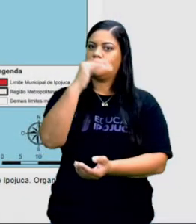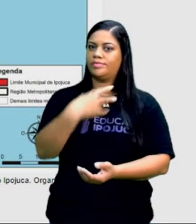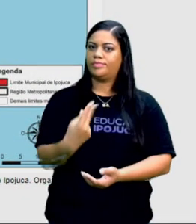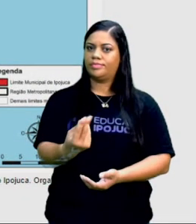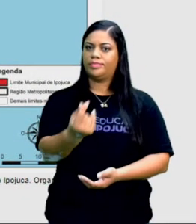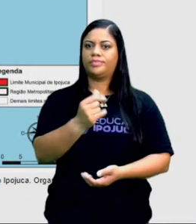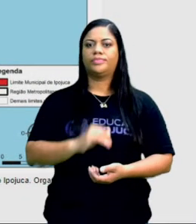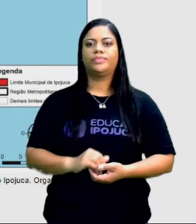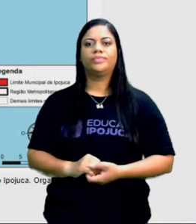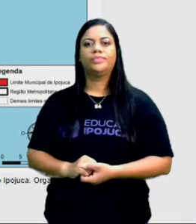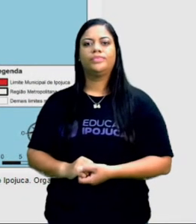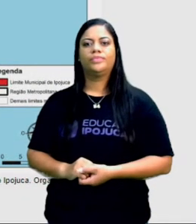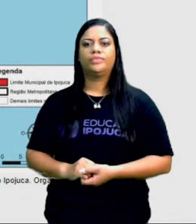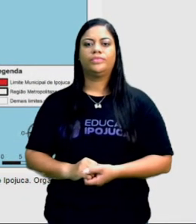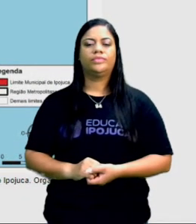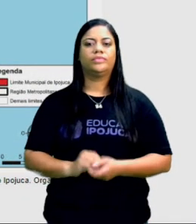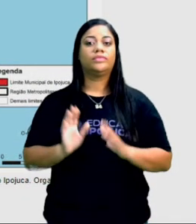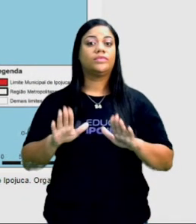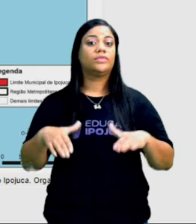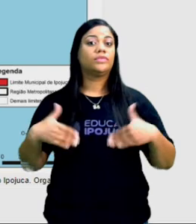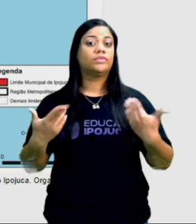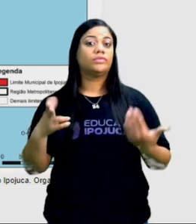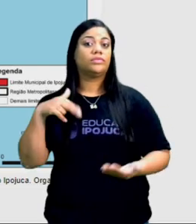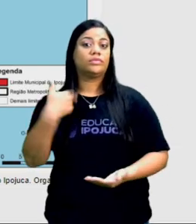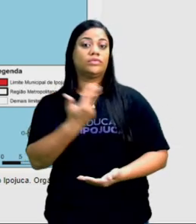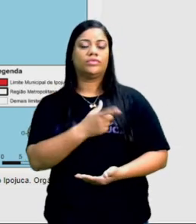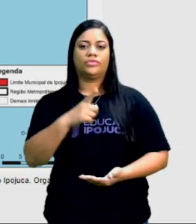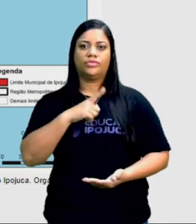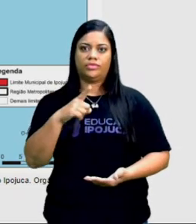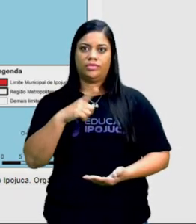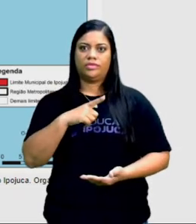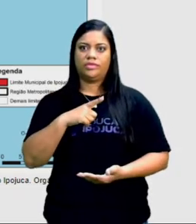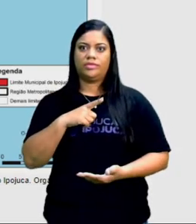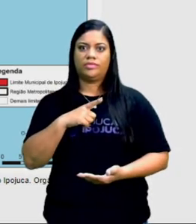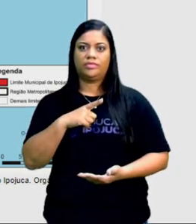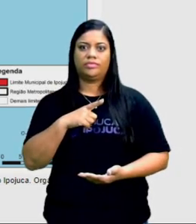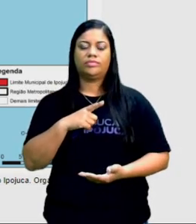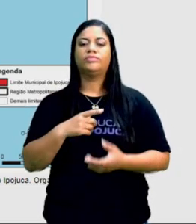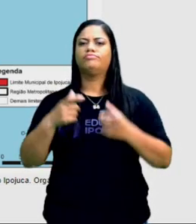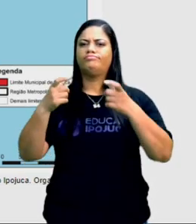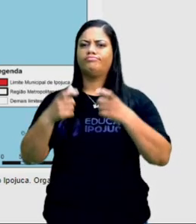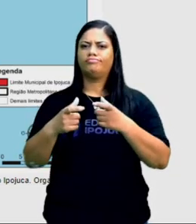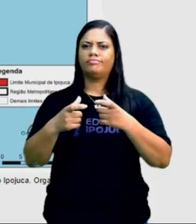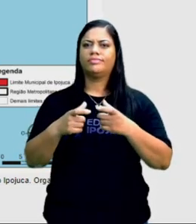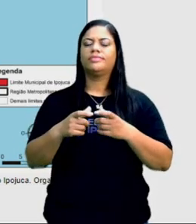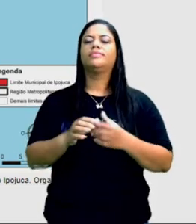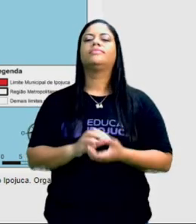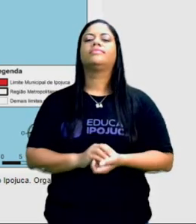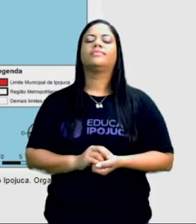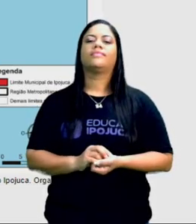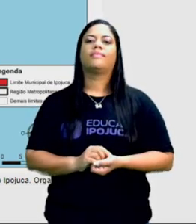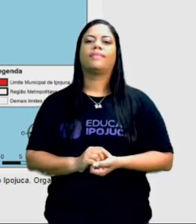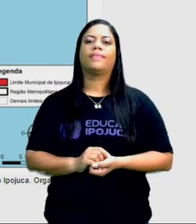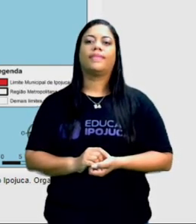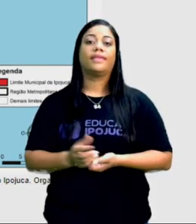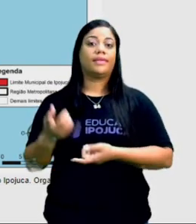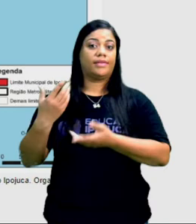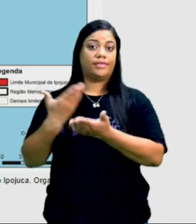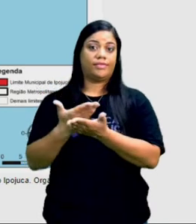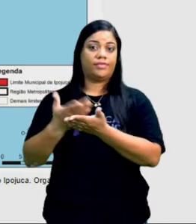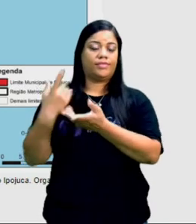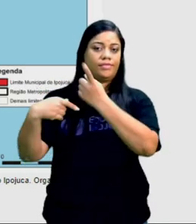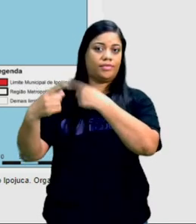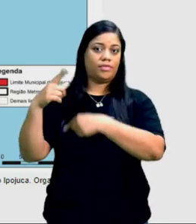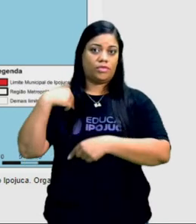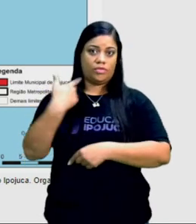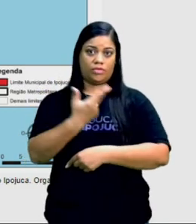E quando nós temos uma grande região, por exemplo, eu falei na aula passada que a gente